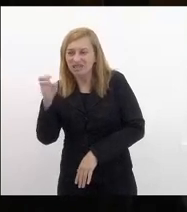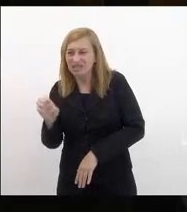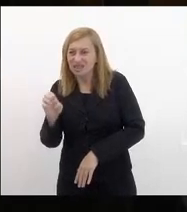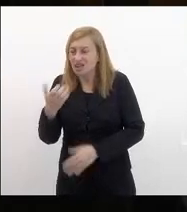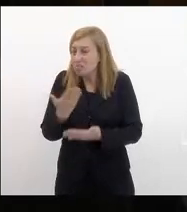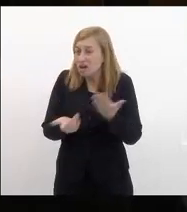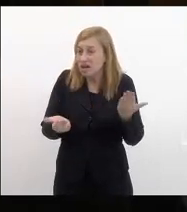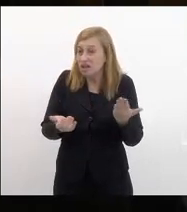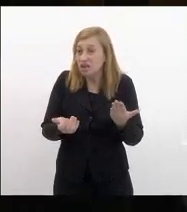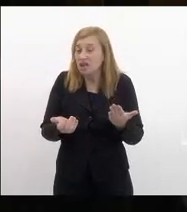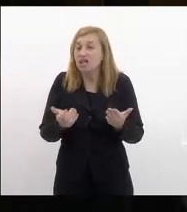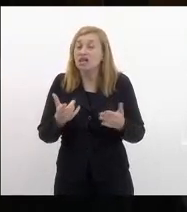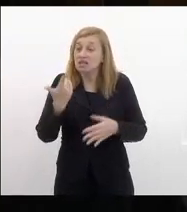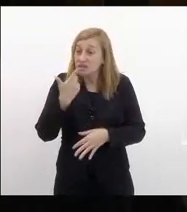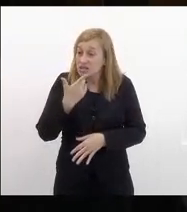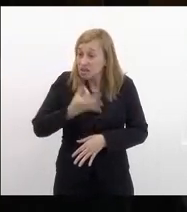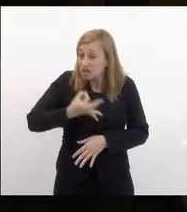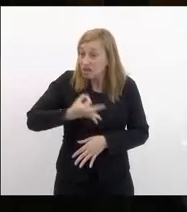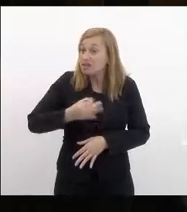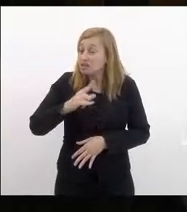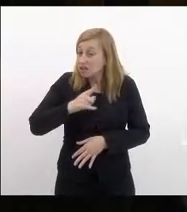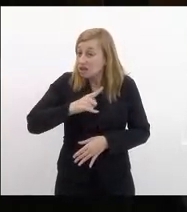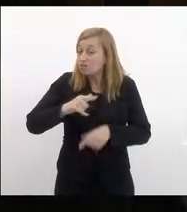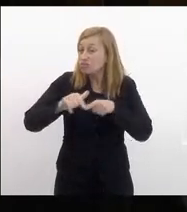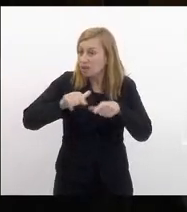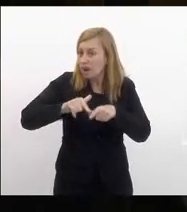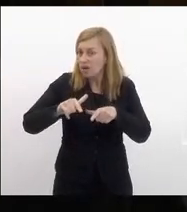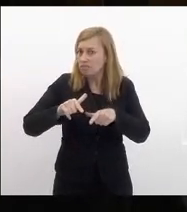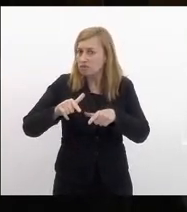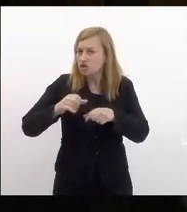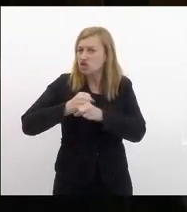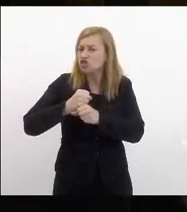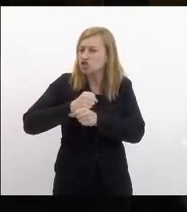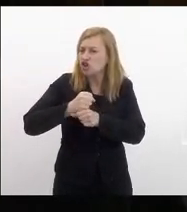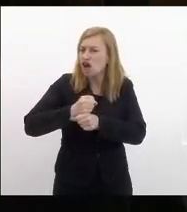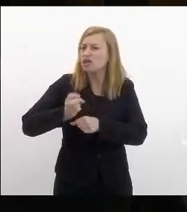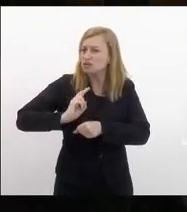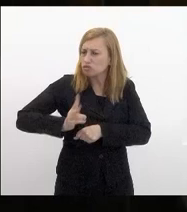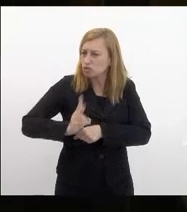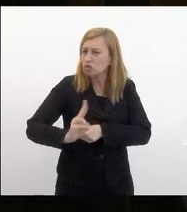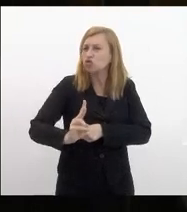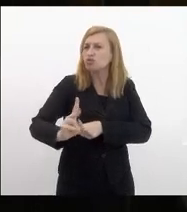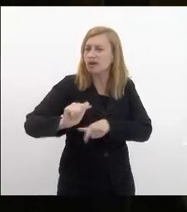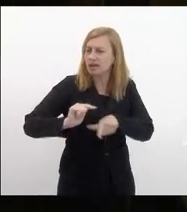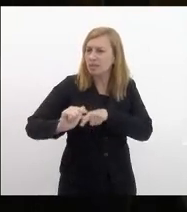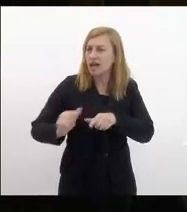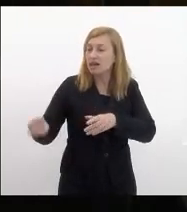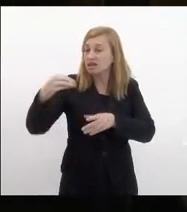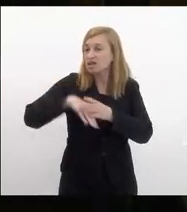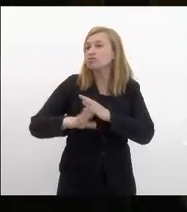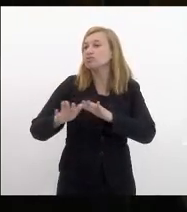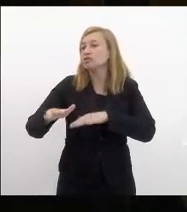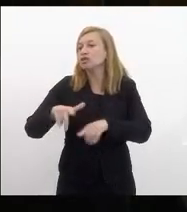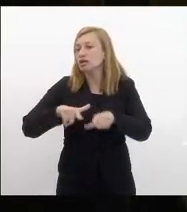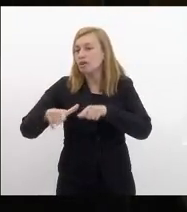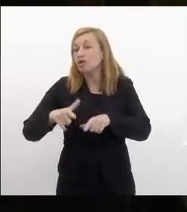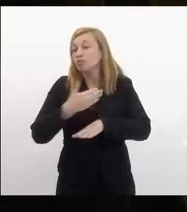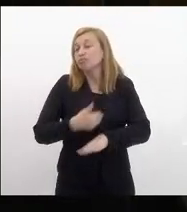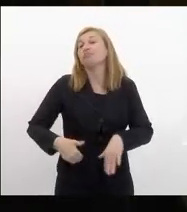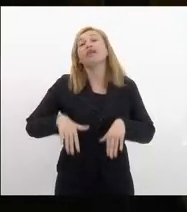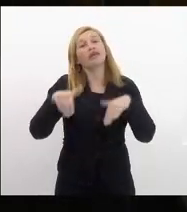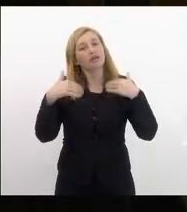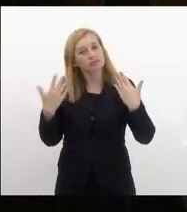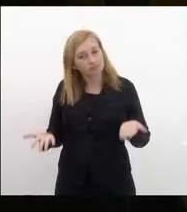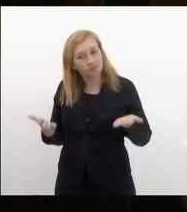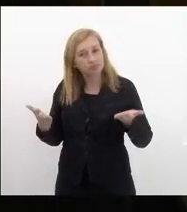tem uma carreira ele estimula a continuar a progredir dentro do serviço público então